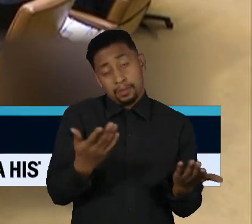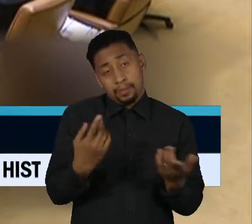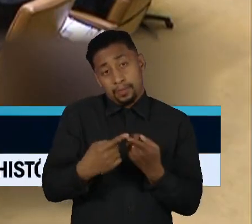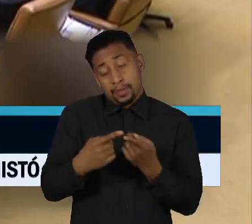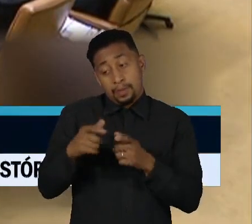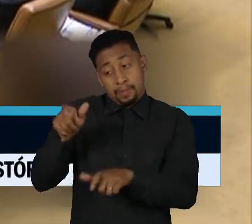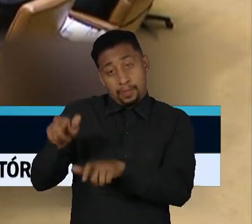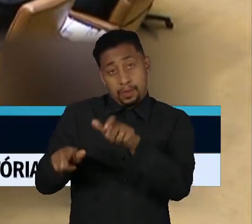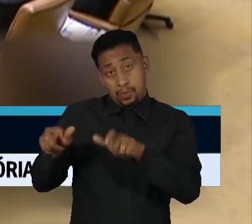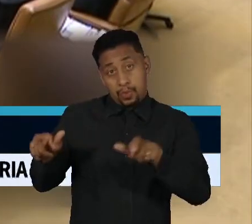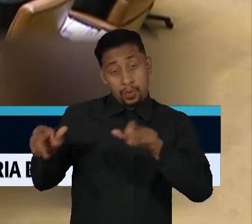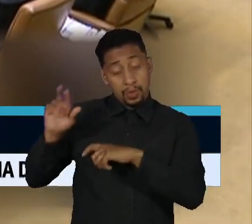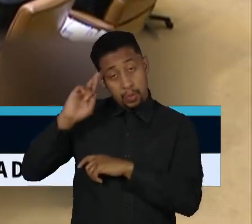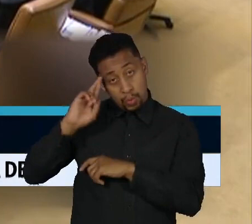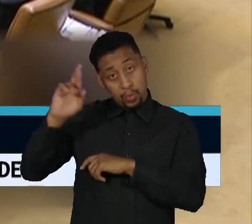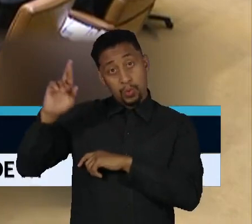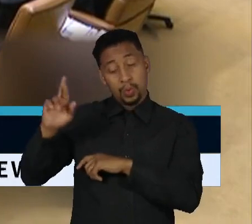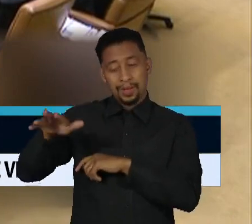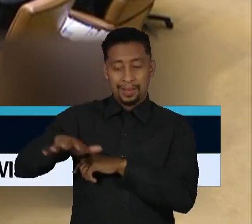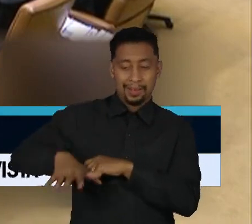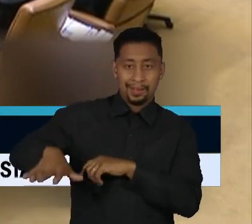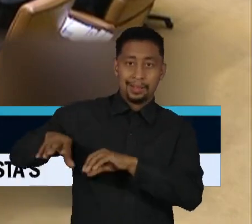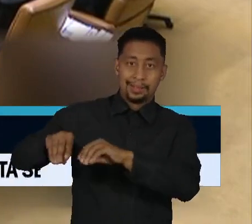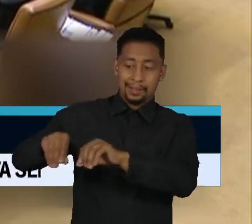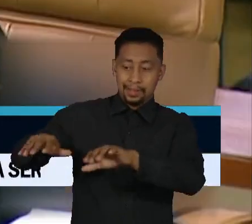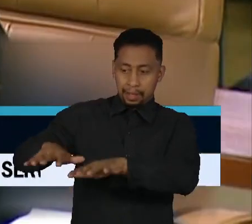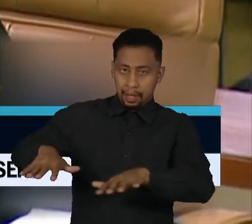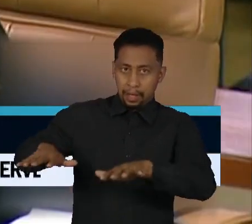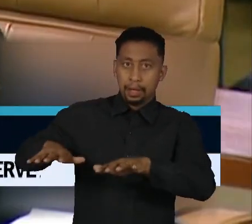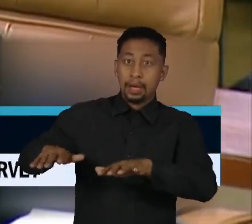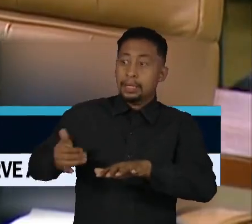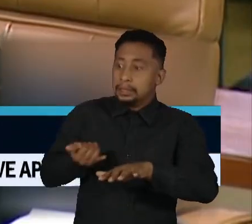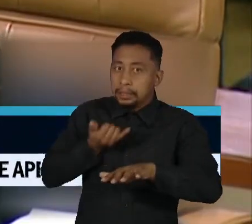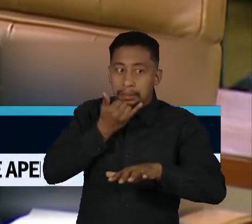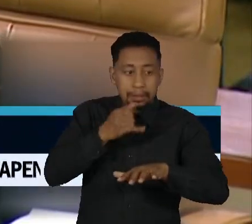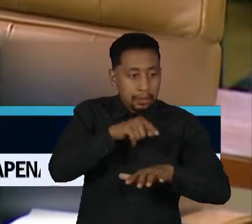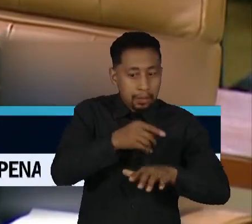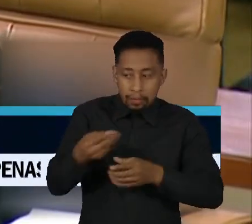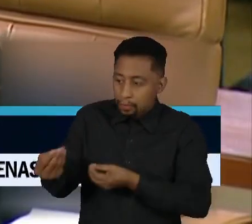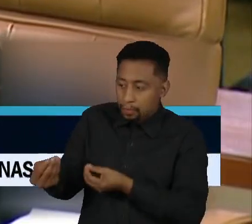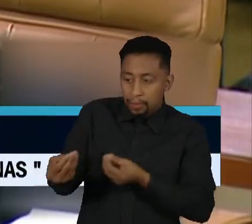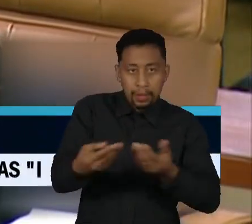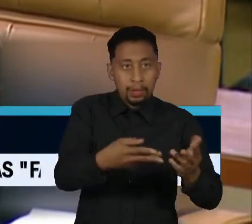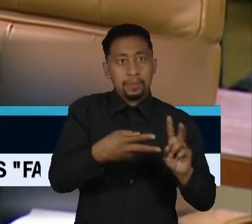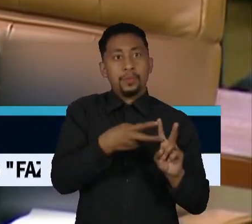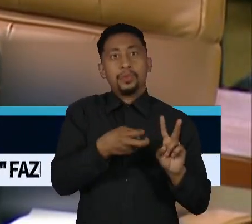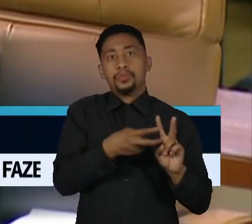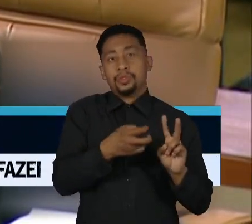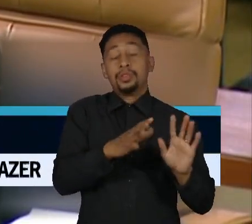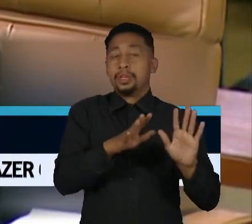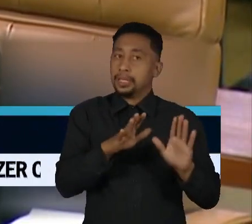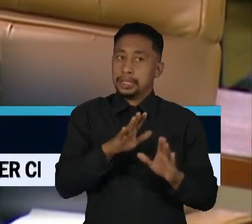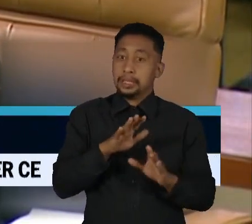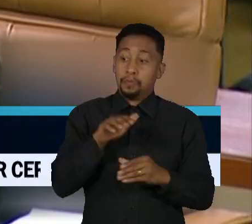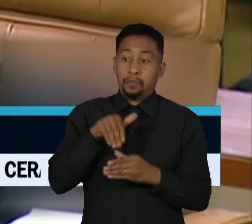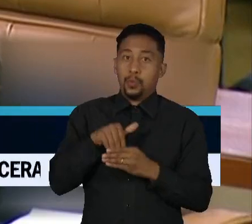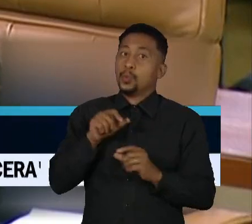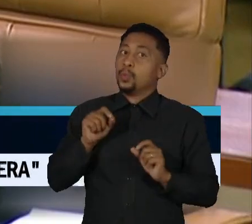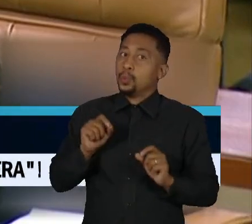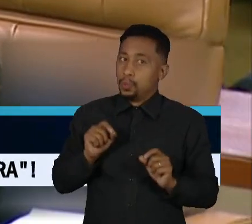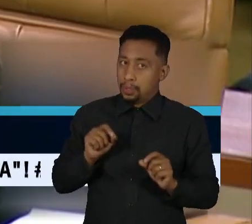donos de determinada terra, que seria alvo de demarcação. O relator votou pelo pagamento apenas de